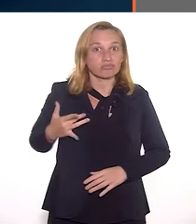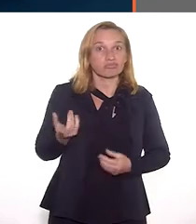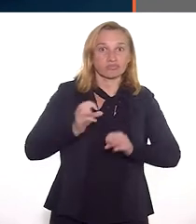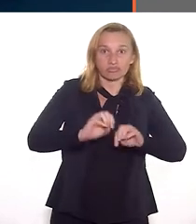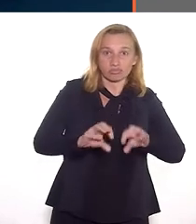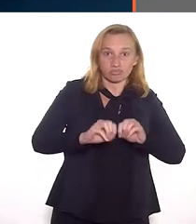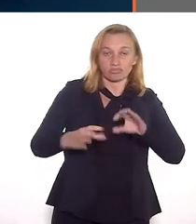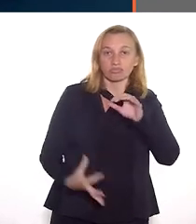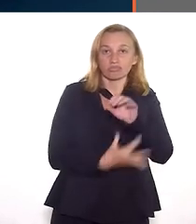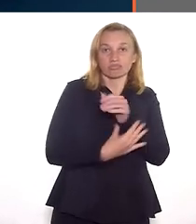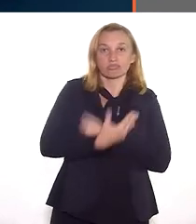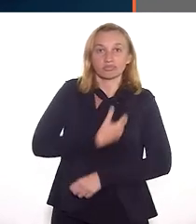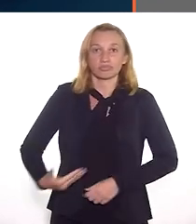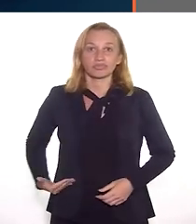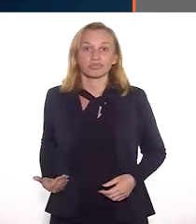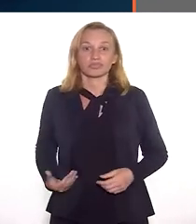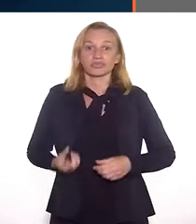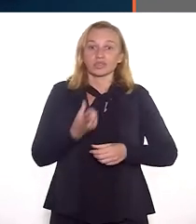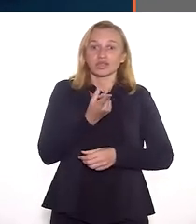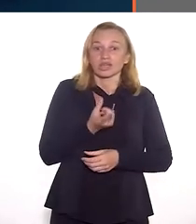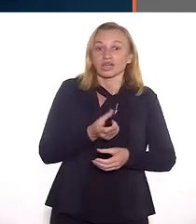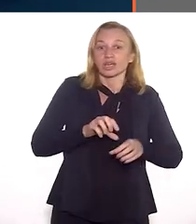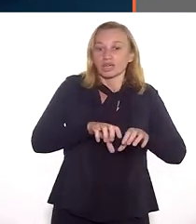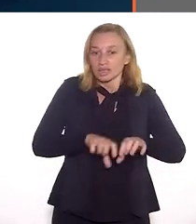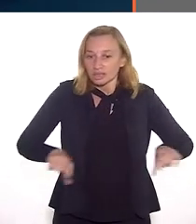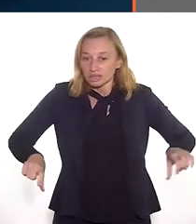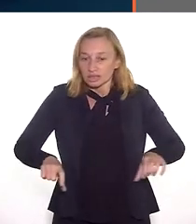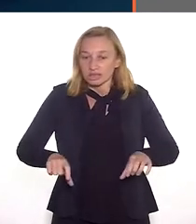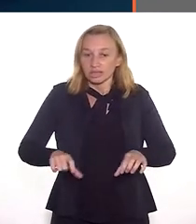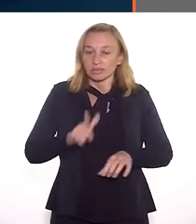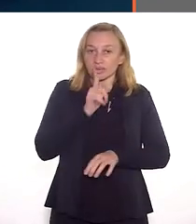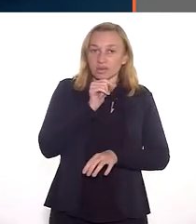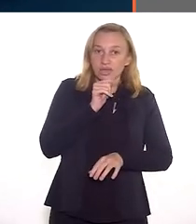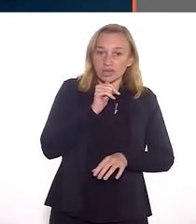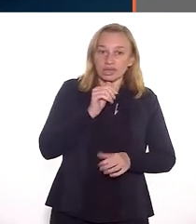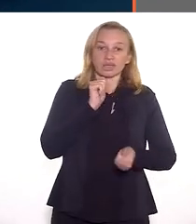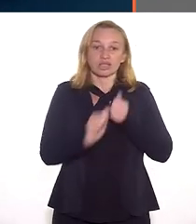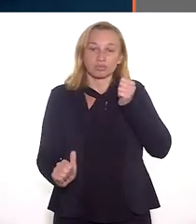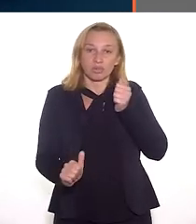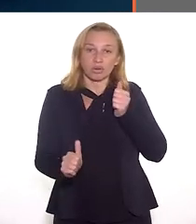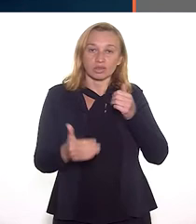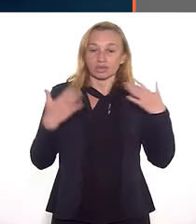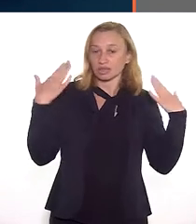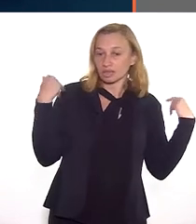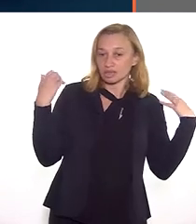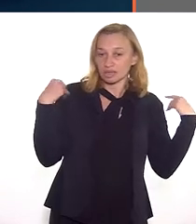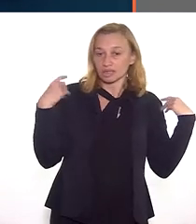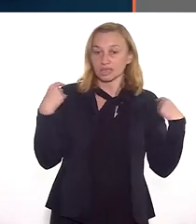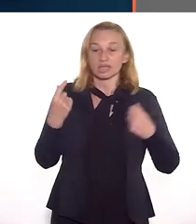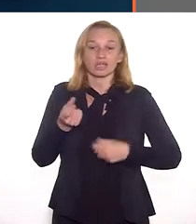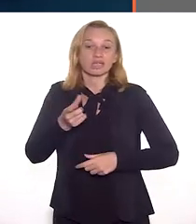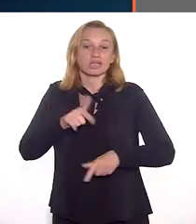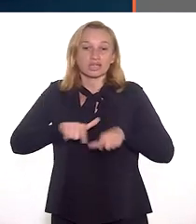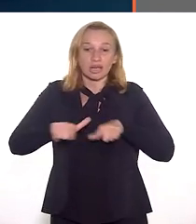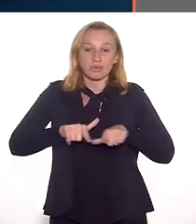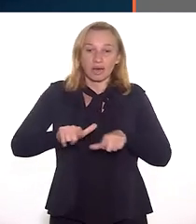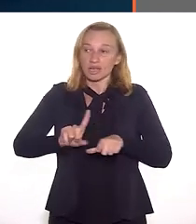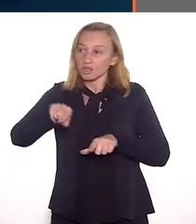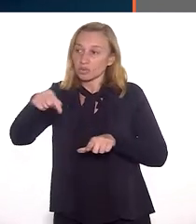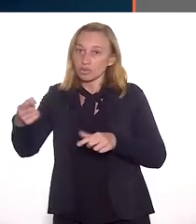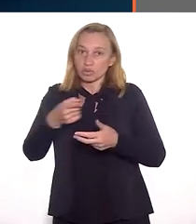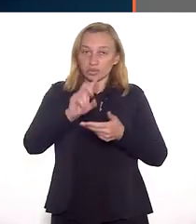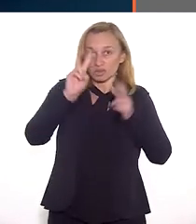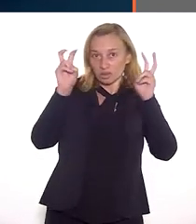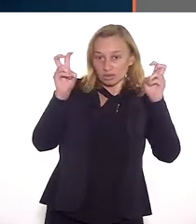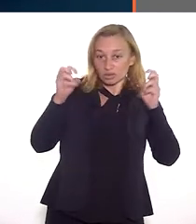educação, segurança pública, saneamento básico, esporte, lazer, cultura, emprego e renda, entre outras.